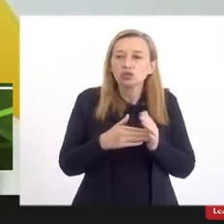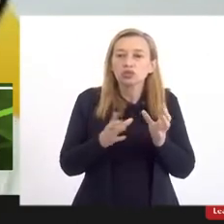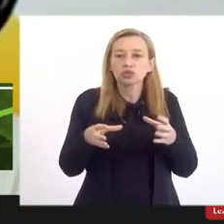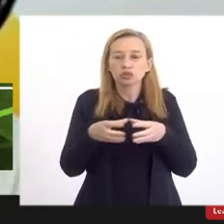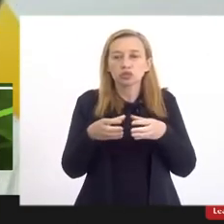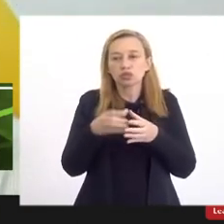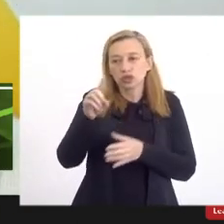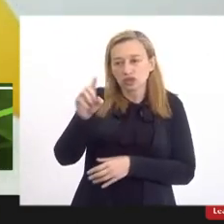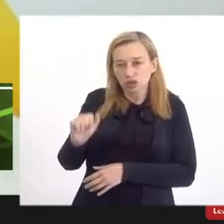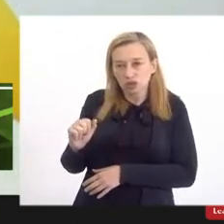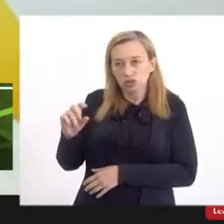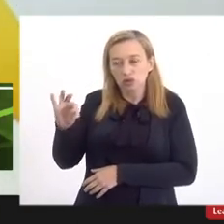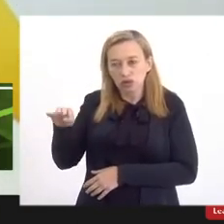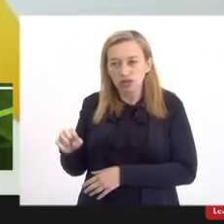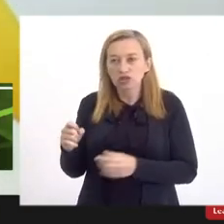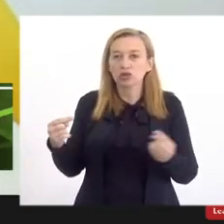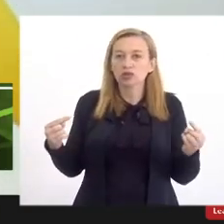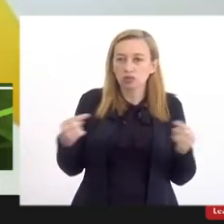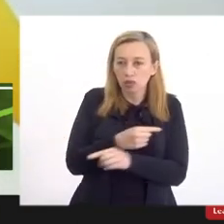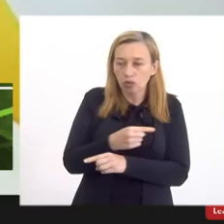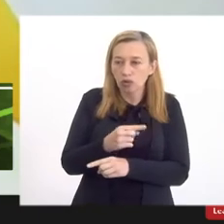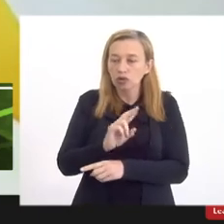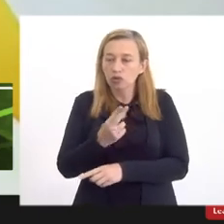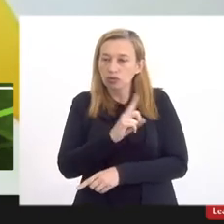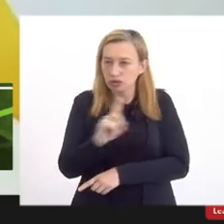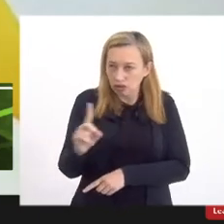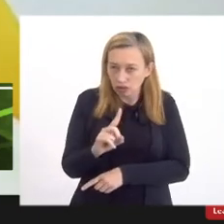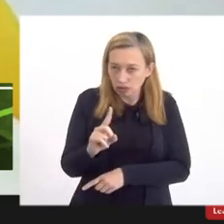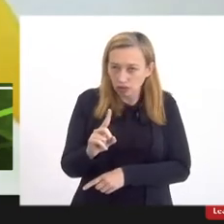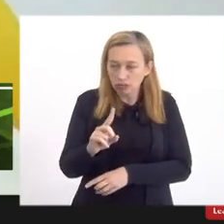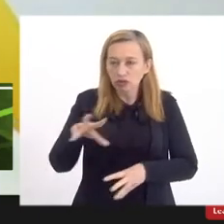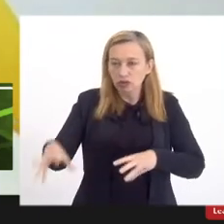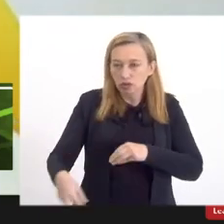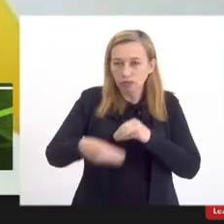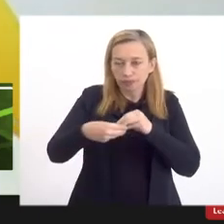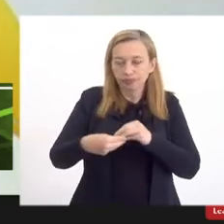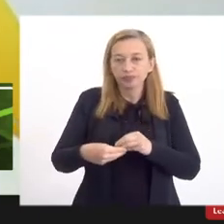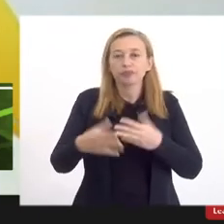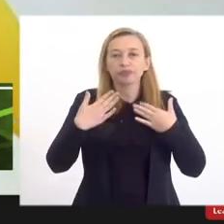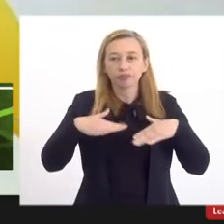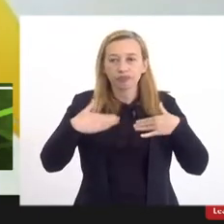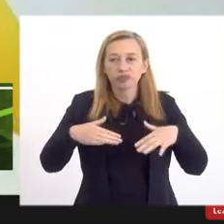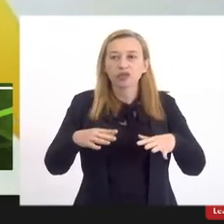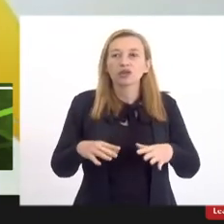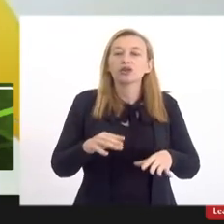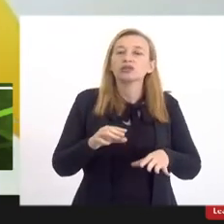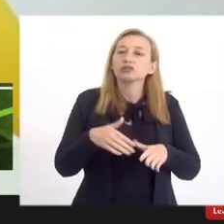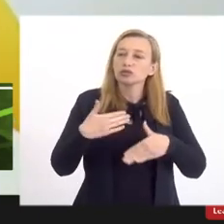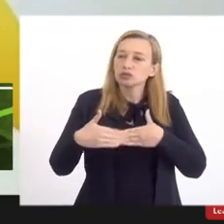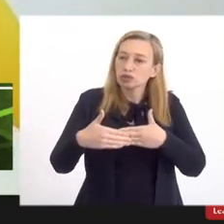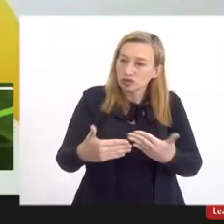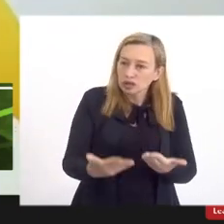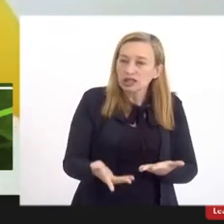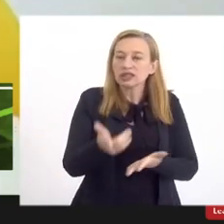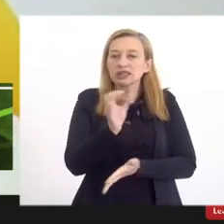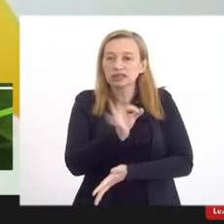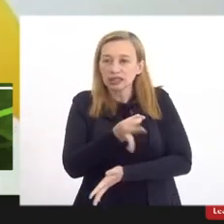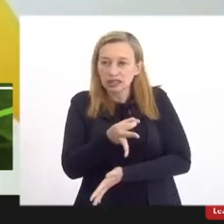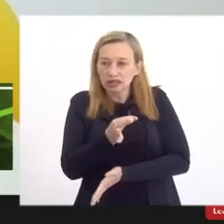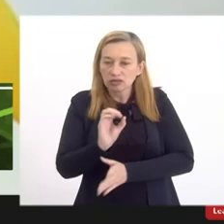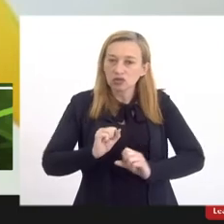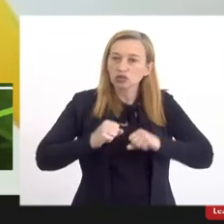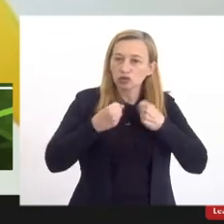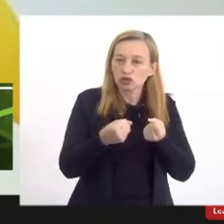tantos que concordam quanto os que discordam desse processo de incorporação tranquilos porque o fruto desse processo sem dúvida nenhuma vai ser o